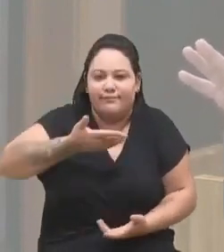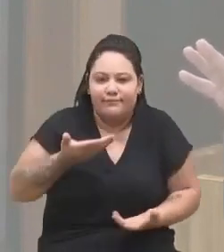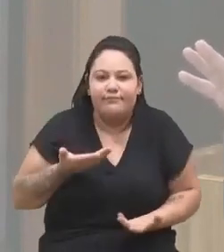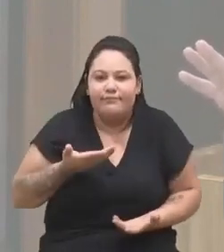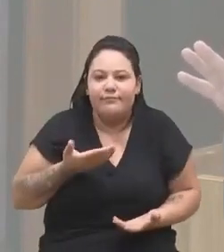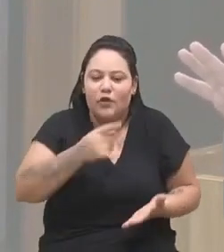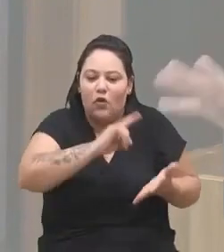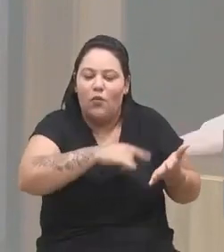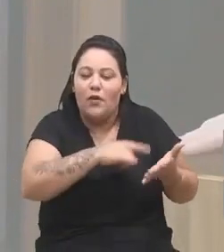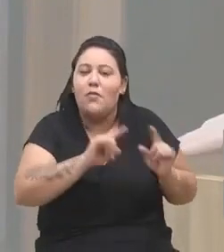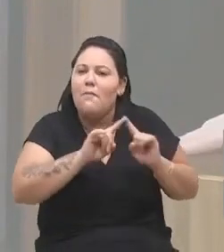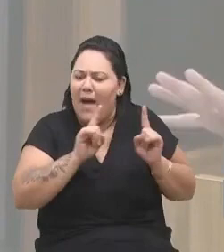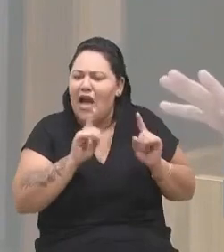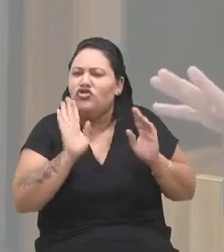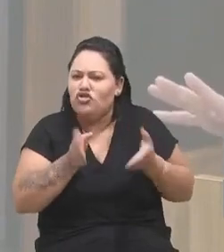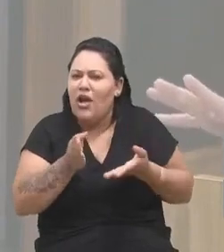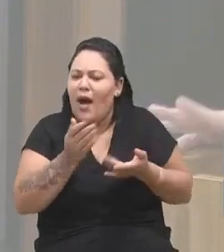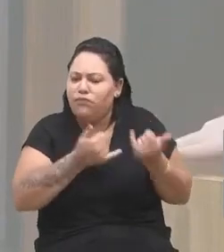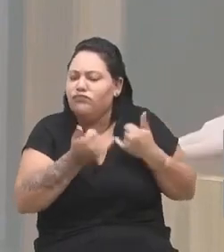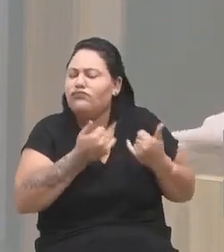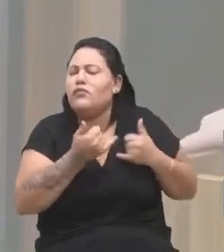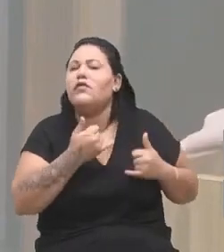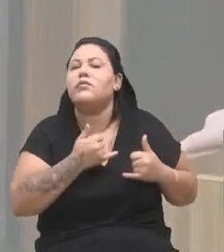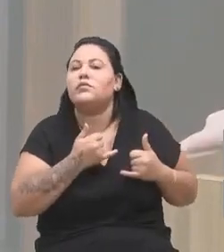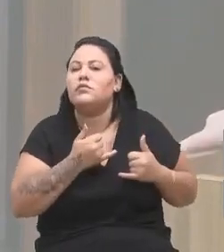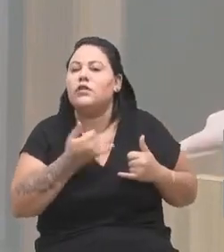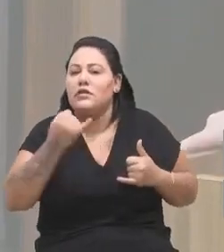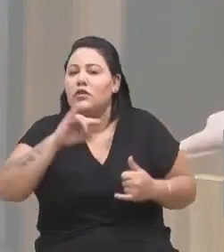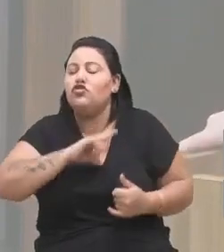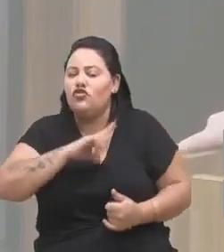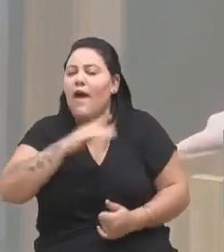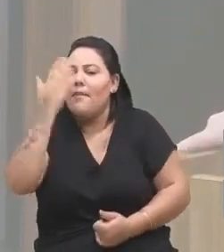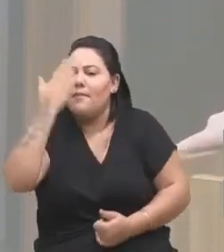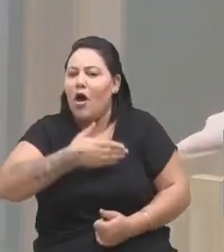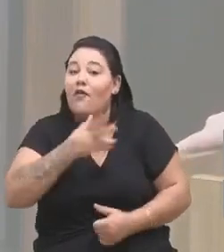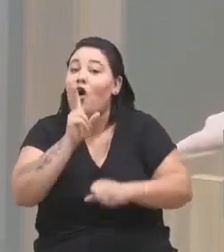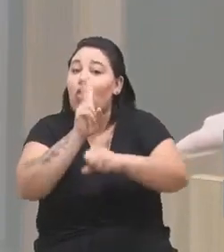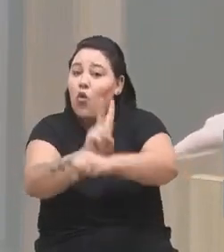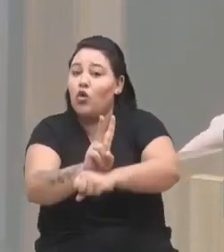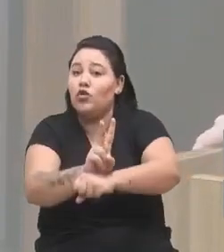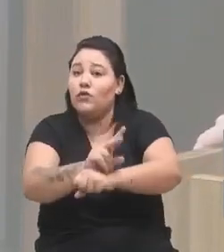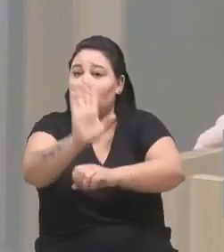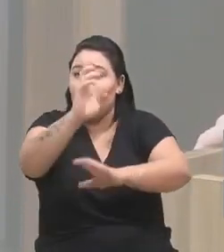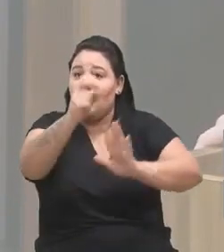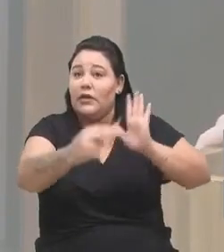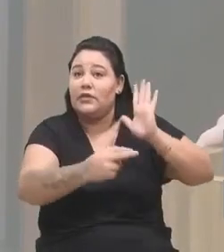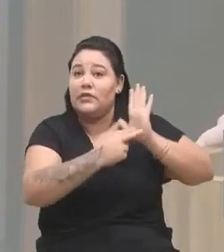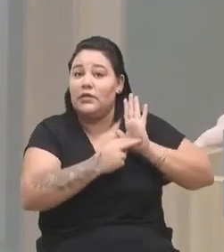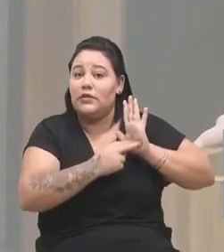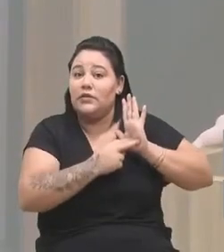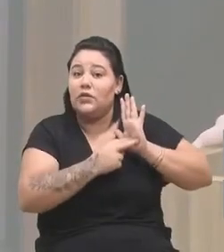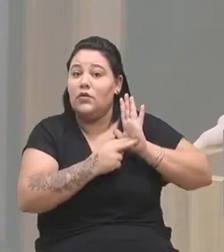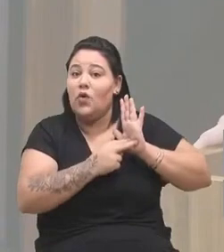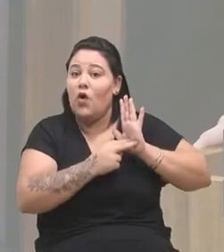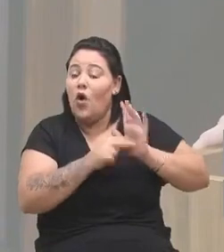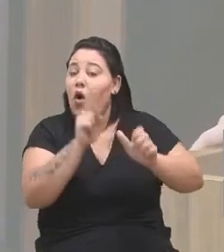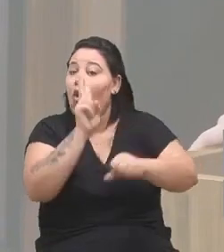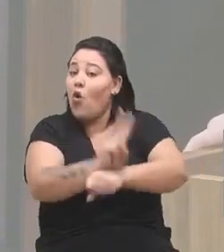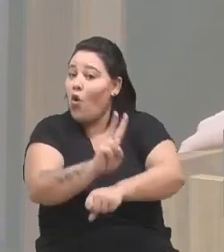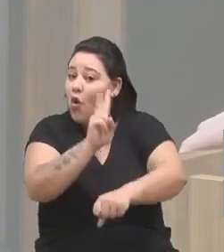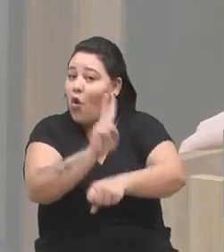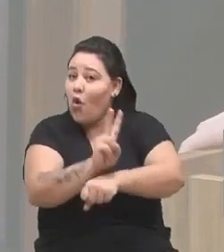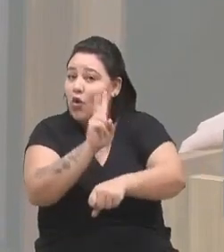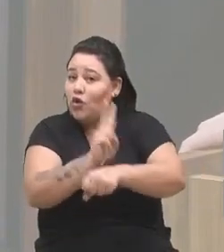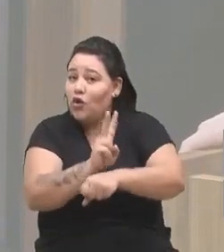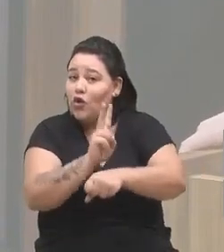Mas já estão levantando as informações. E assim que tiver, cuidem. E aqui eu faço um alerta. Cuidem, governo municipal, com